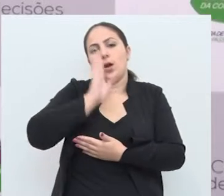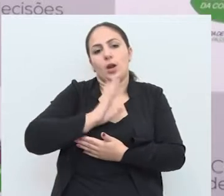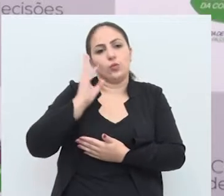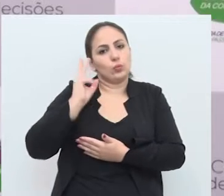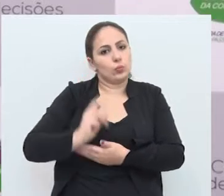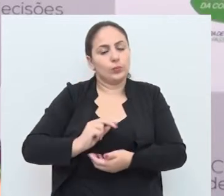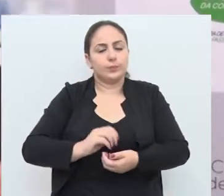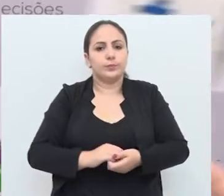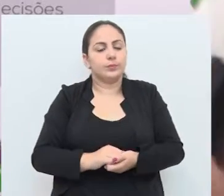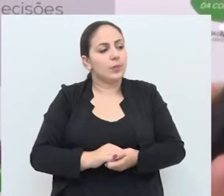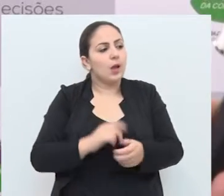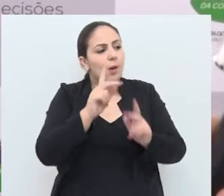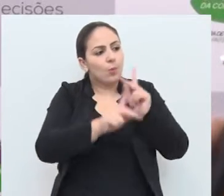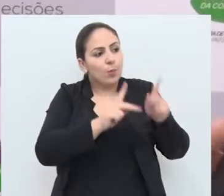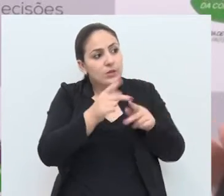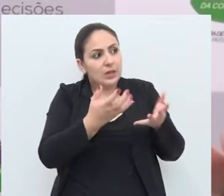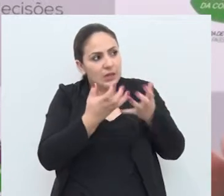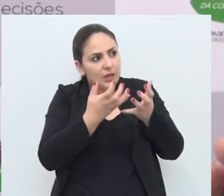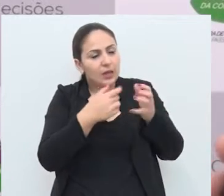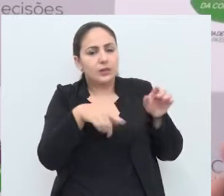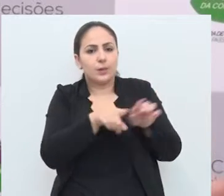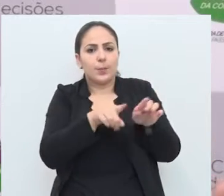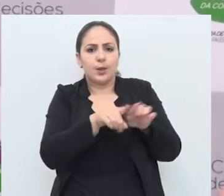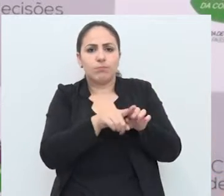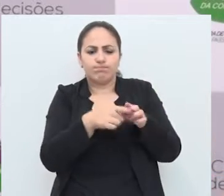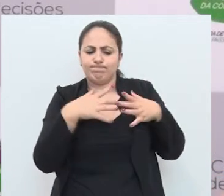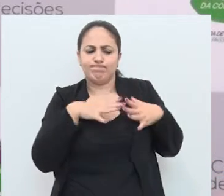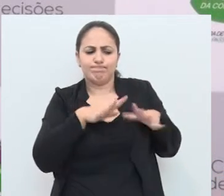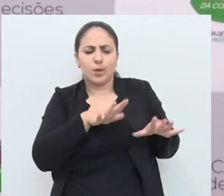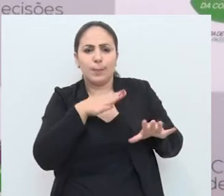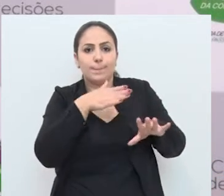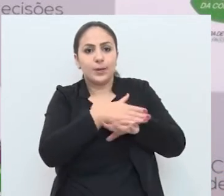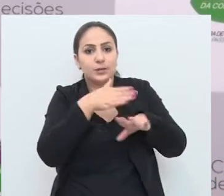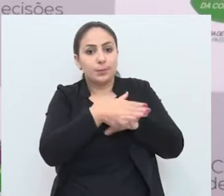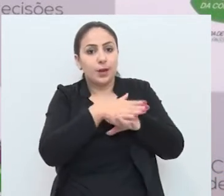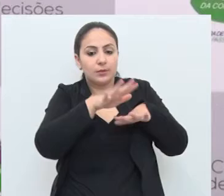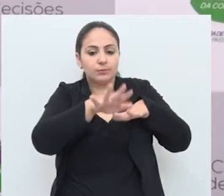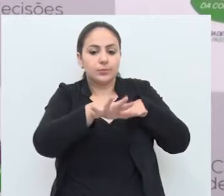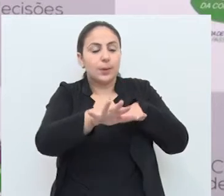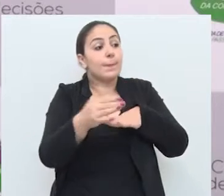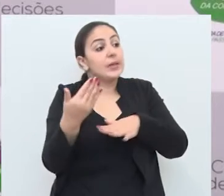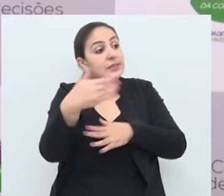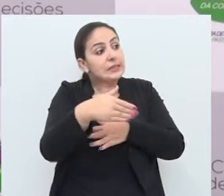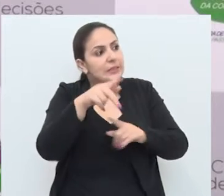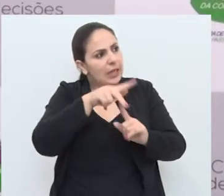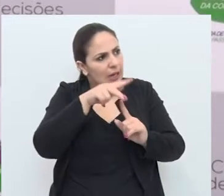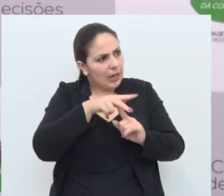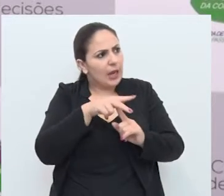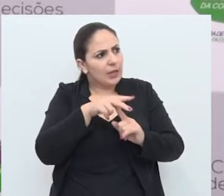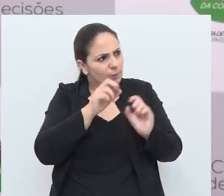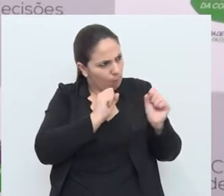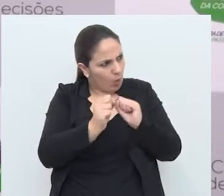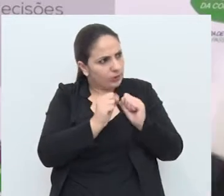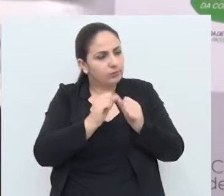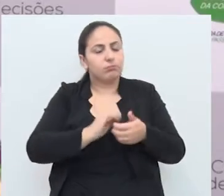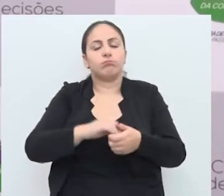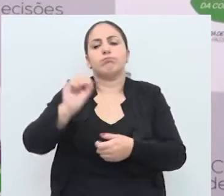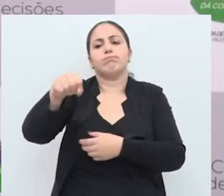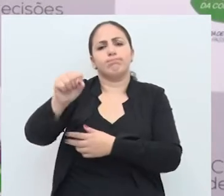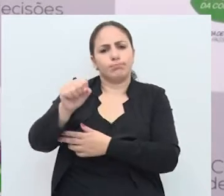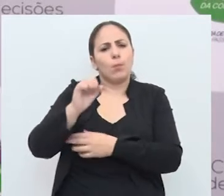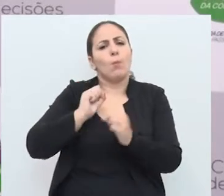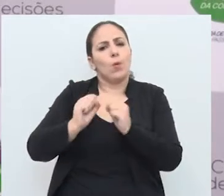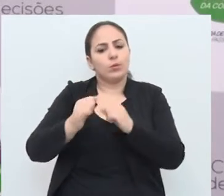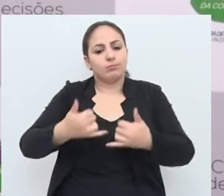gratuito. Então a população que quiser também não participar da marcha em si, mas ir até a gare nesse dia, confraternizar, pode?